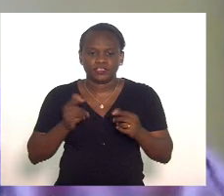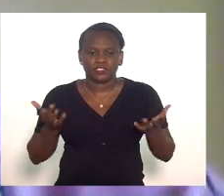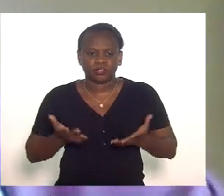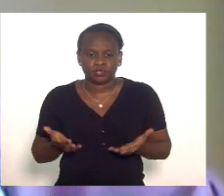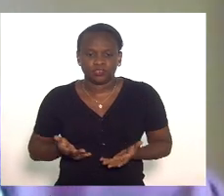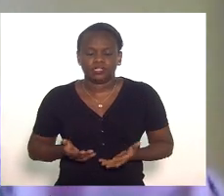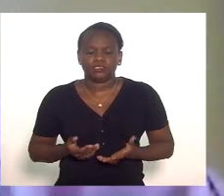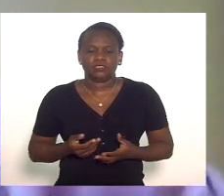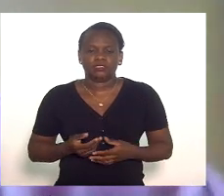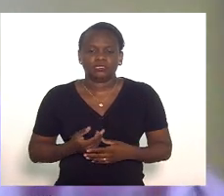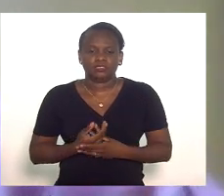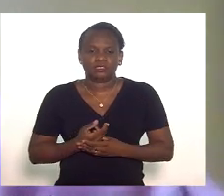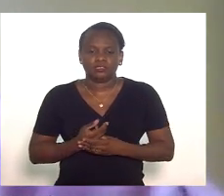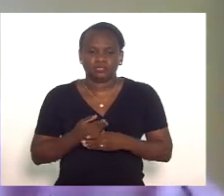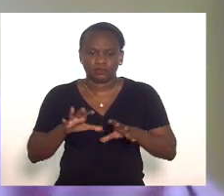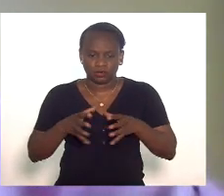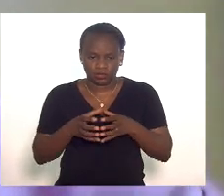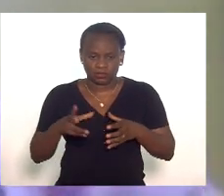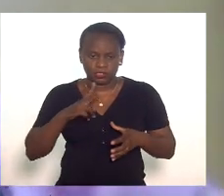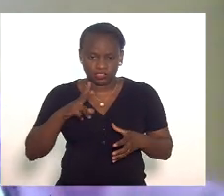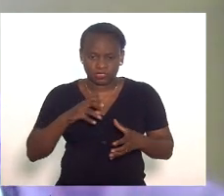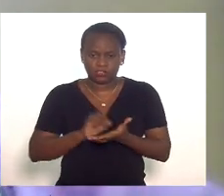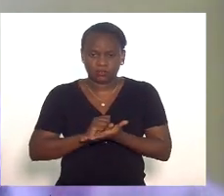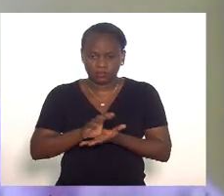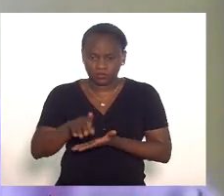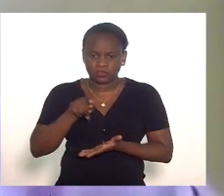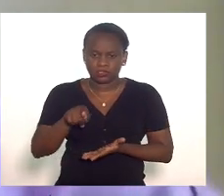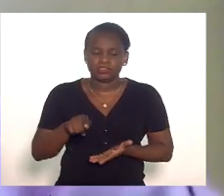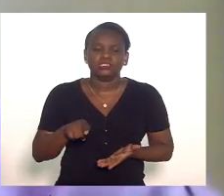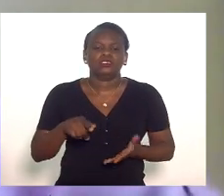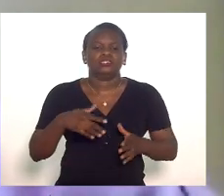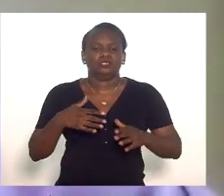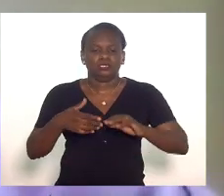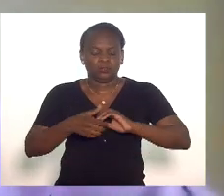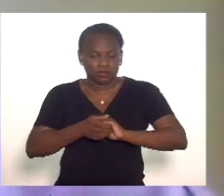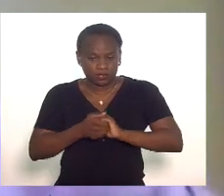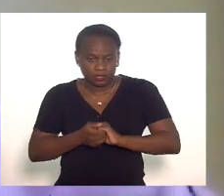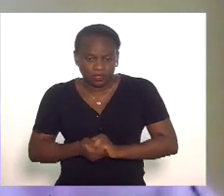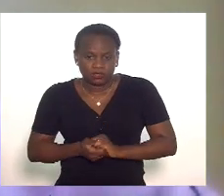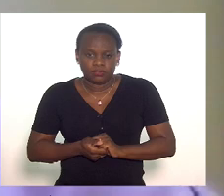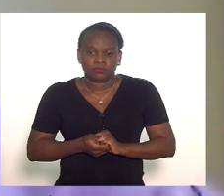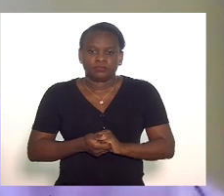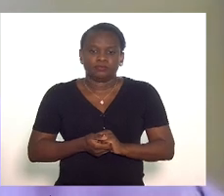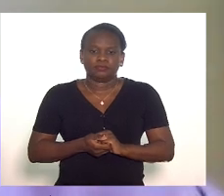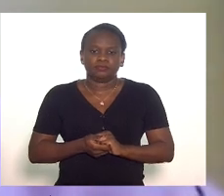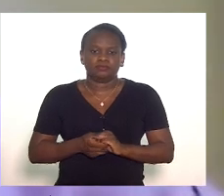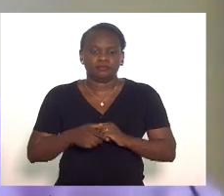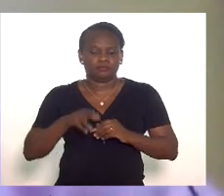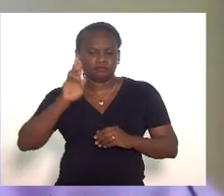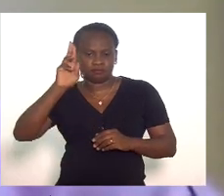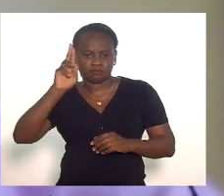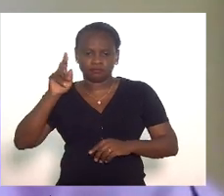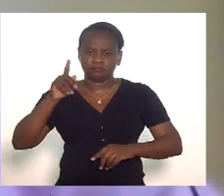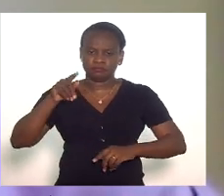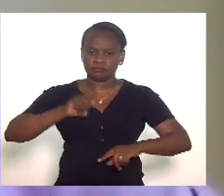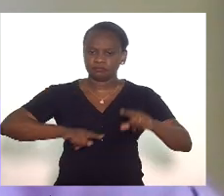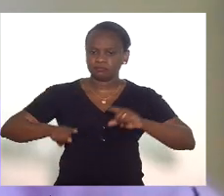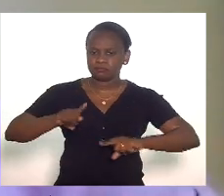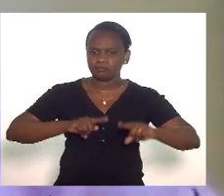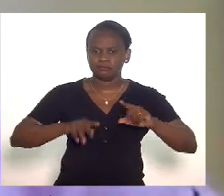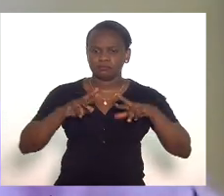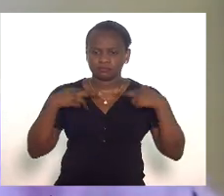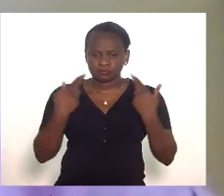na comunicação privada com vossa excelência cumprimentar a condução das